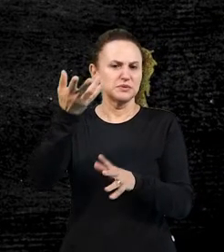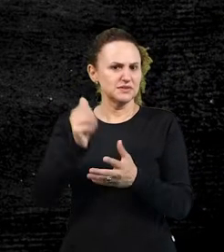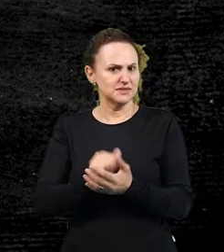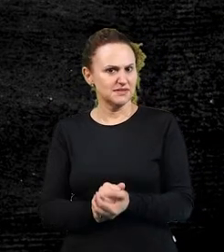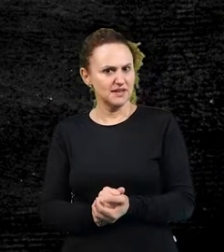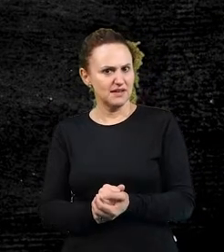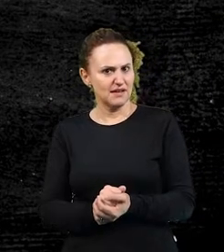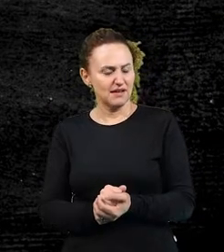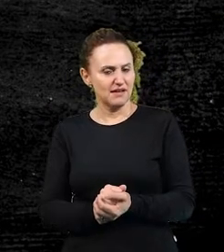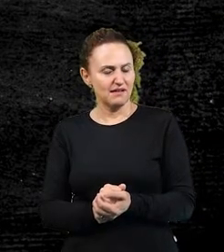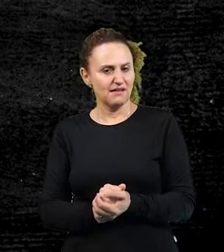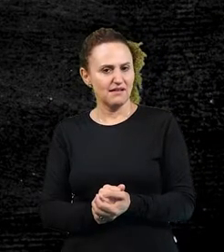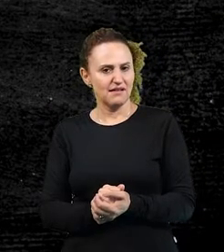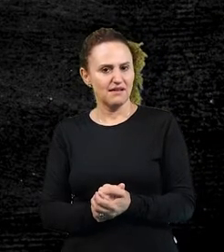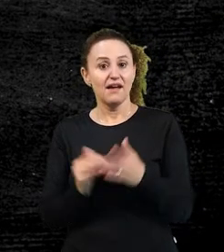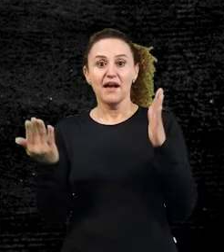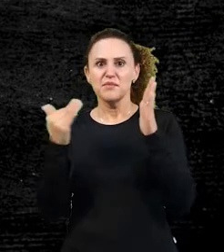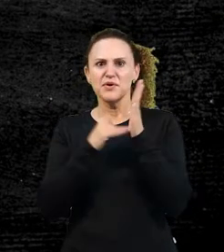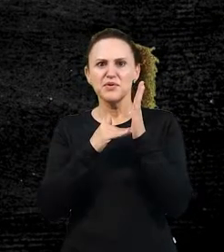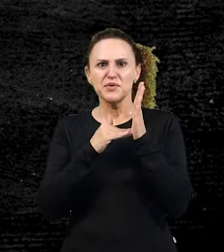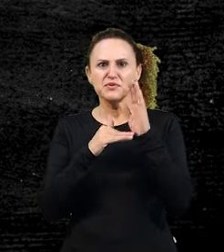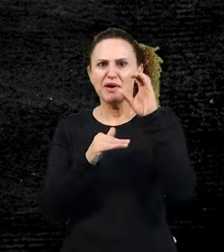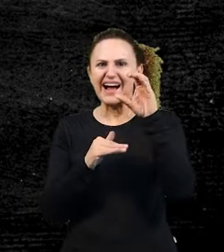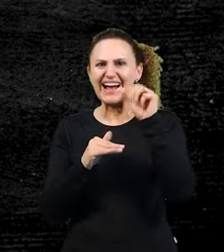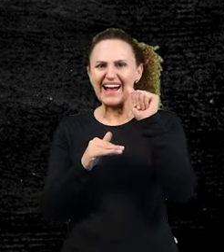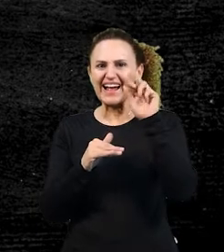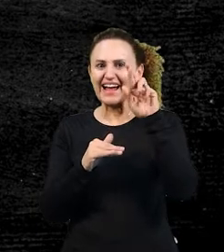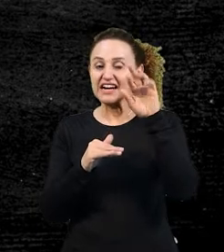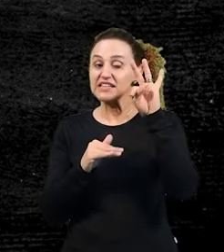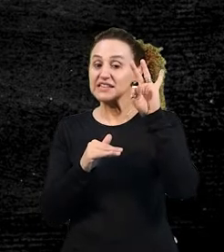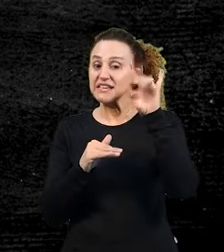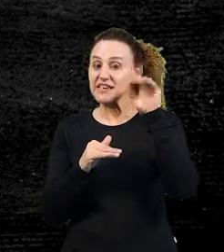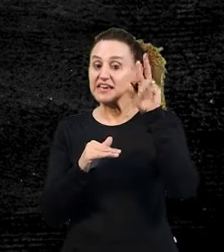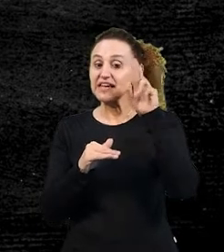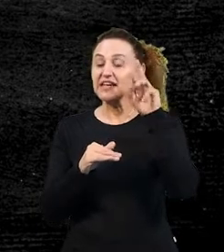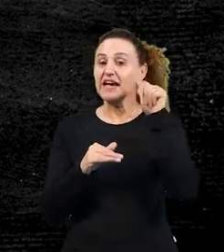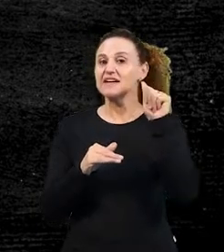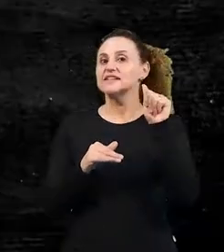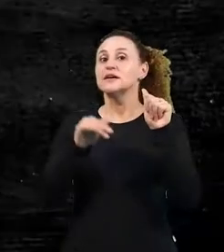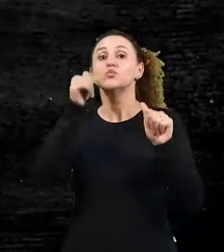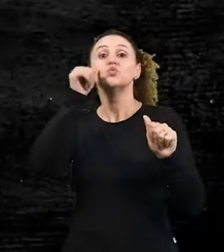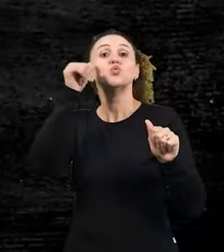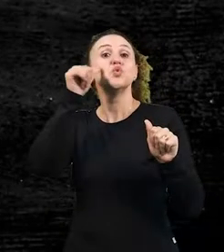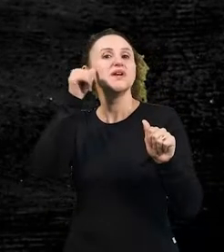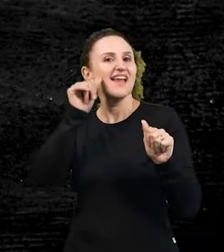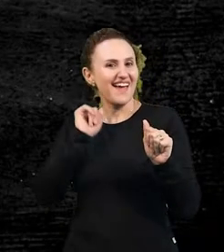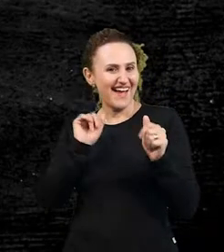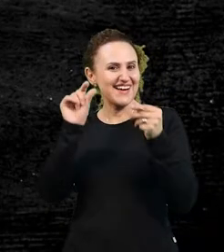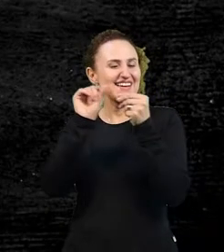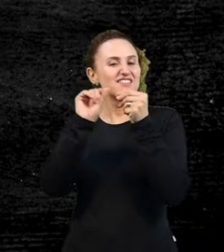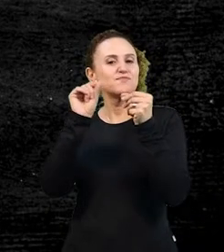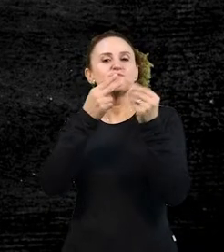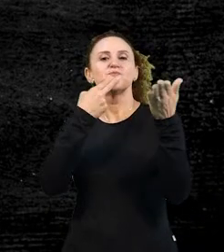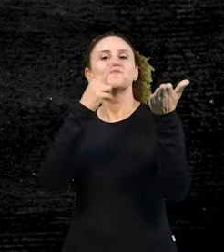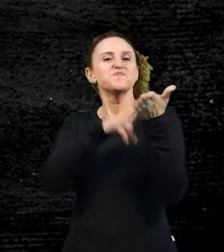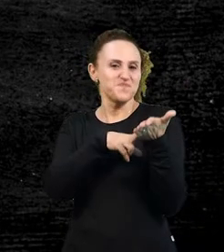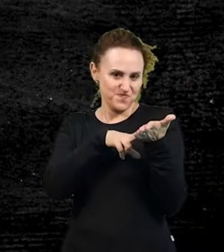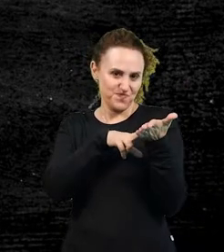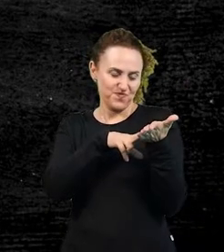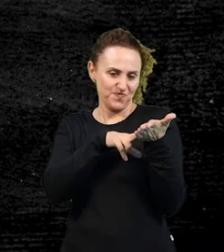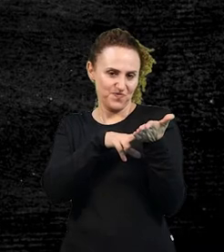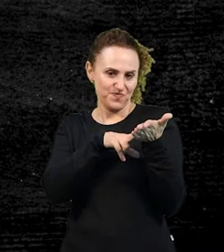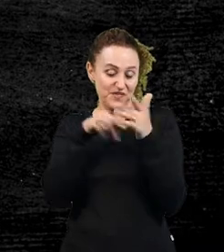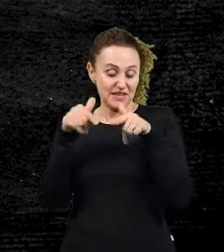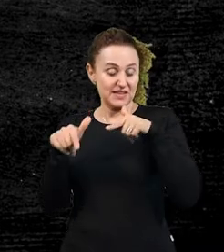E aí tem a carteira que é a mulher que trabalha nos